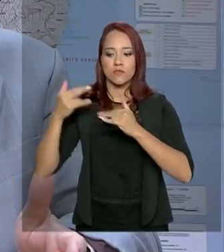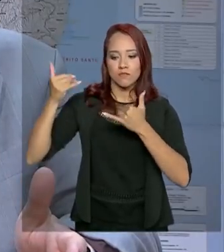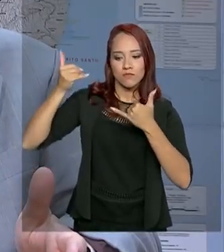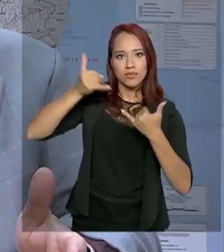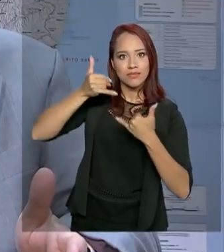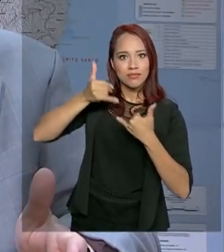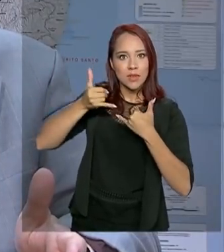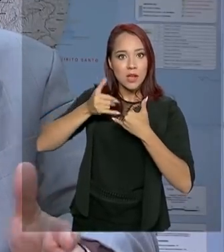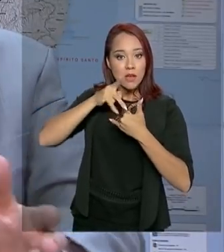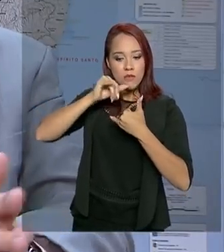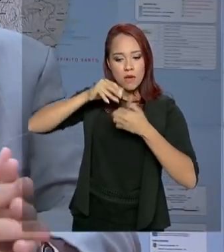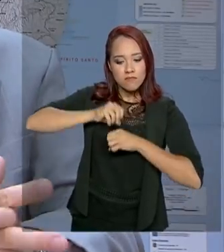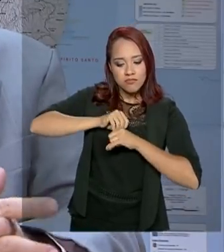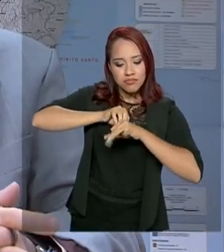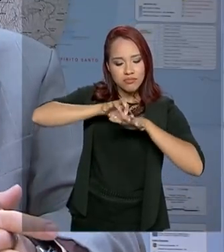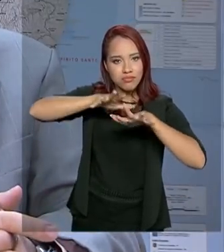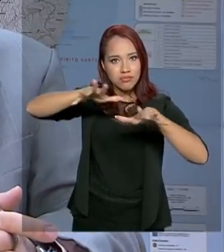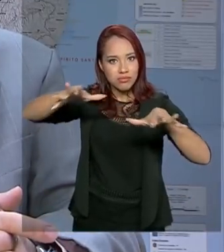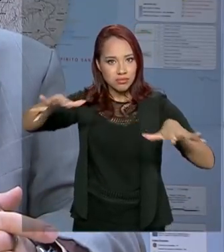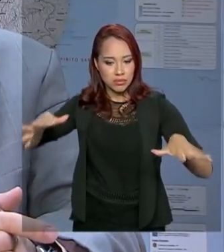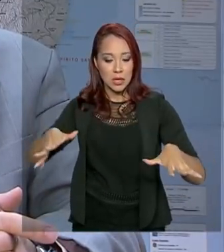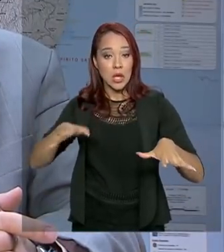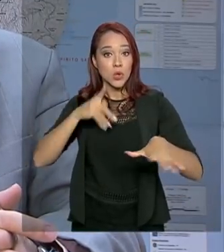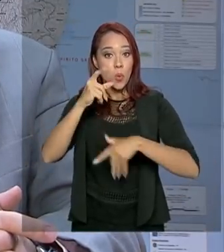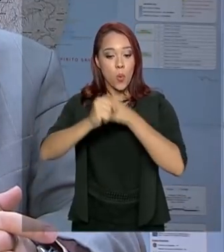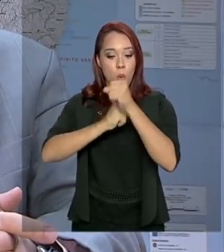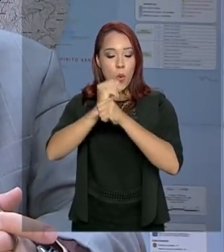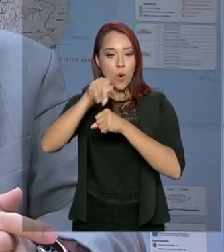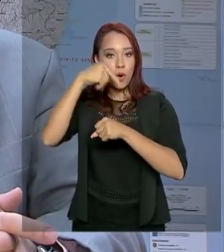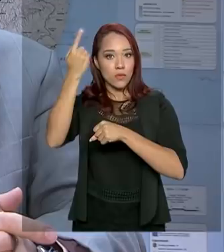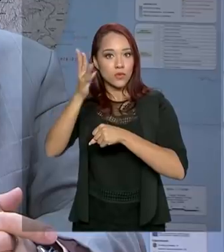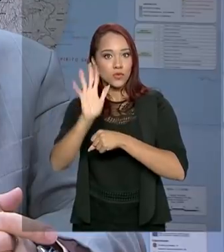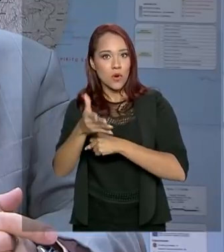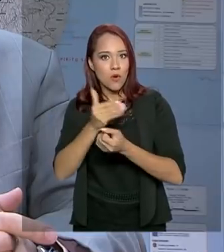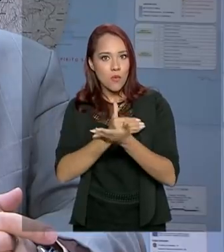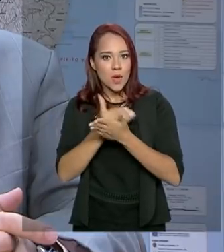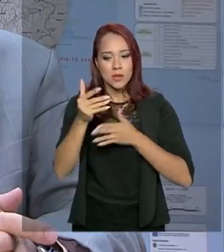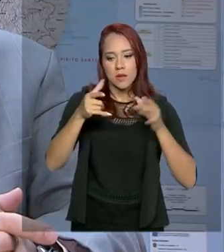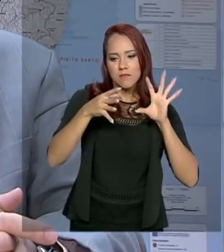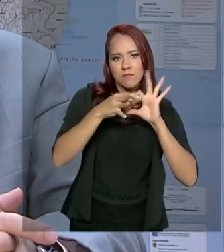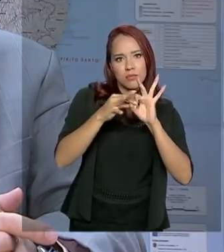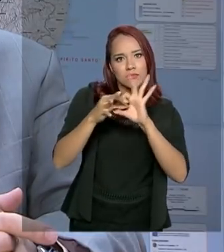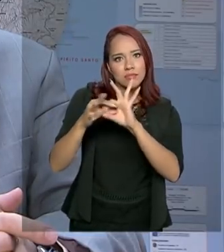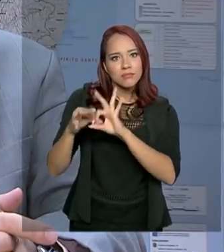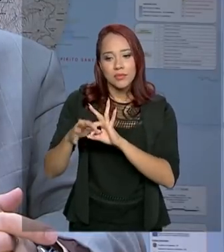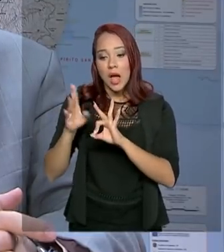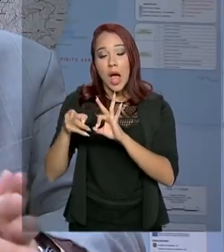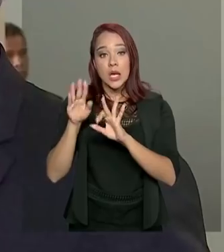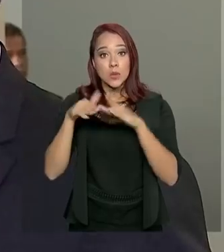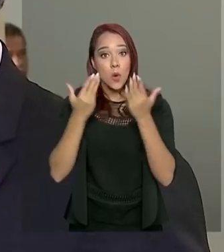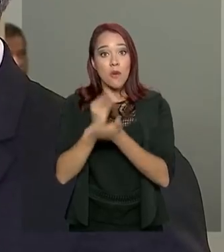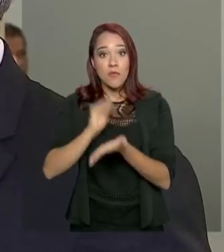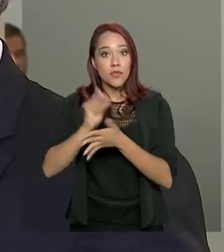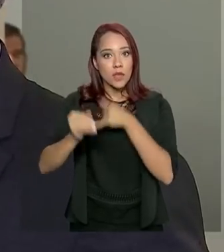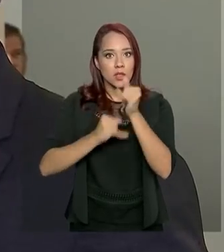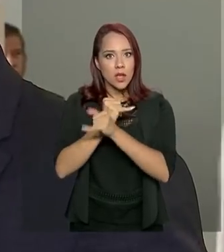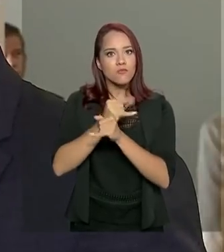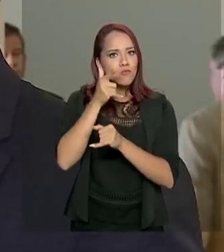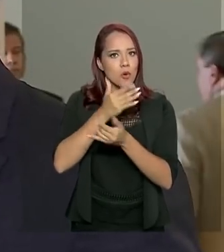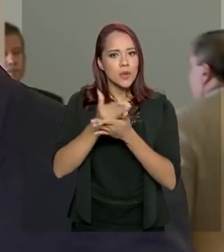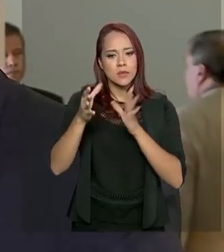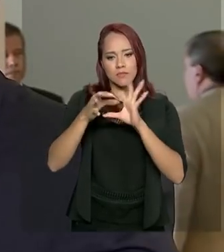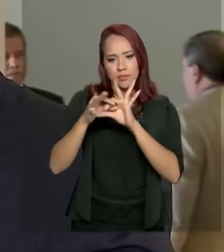vamos expandir rapidamente isso. Eu acredito que ao longo do ano que vem a gente consiga conectar as que faltam no Brasil todo. São